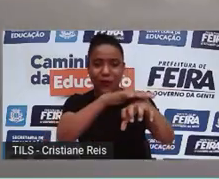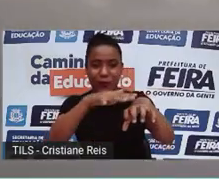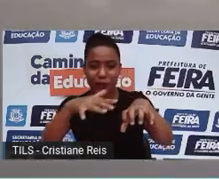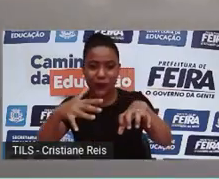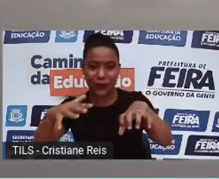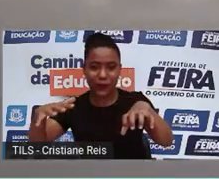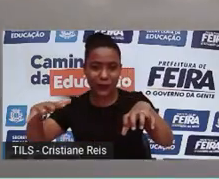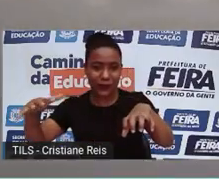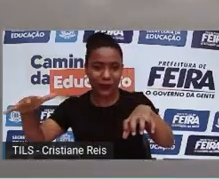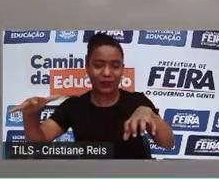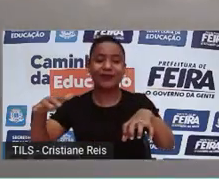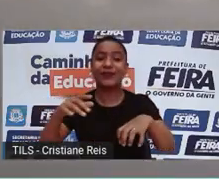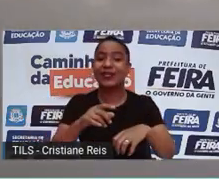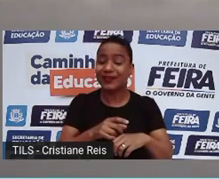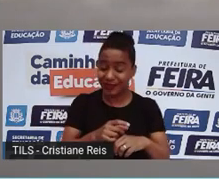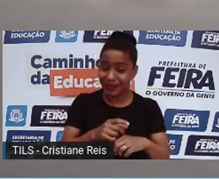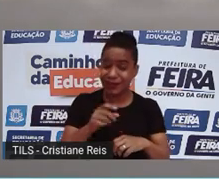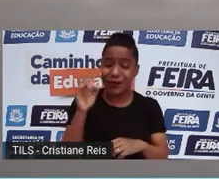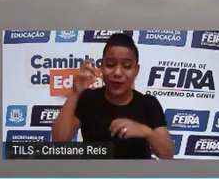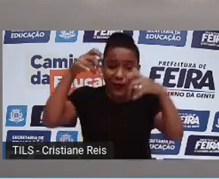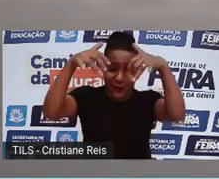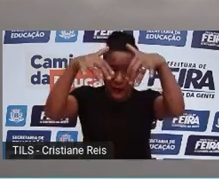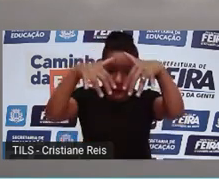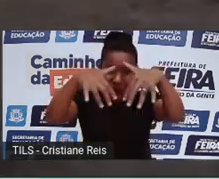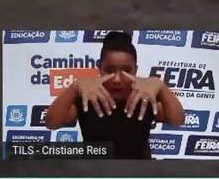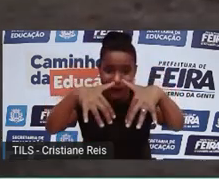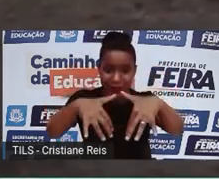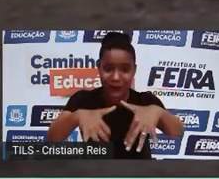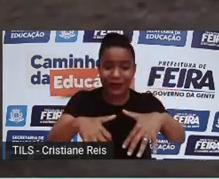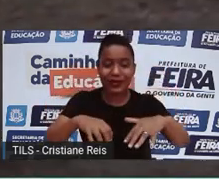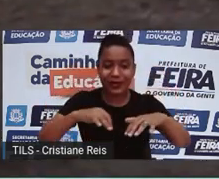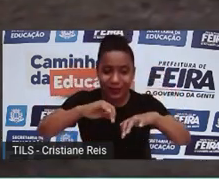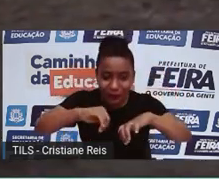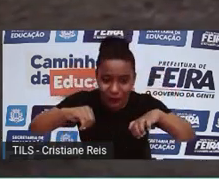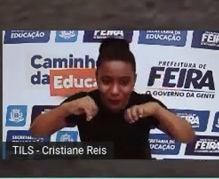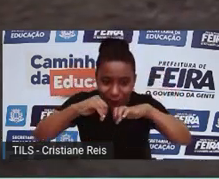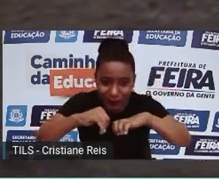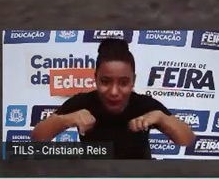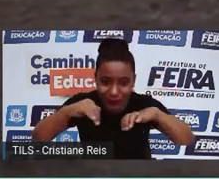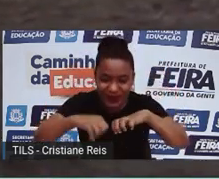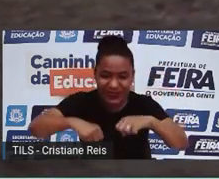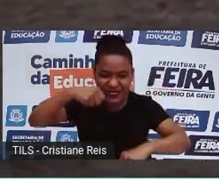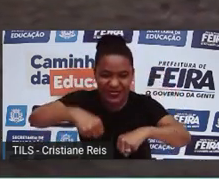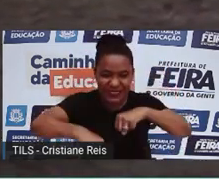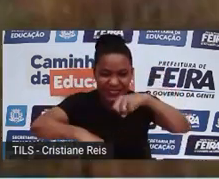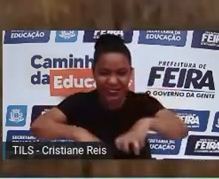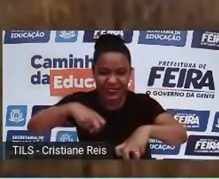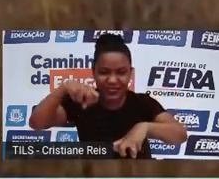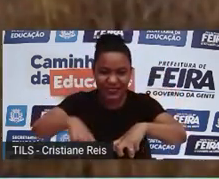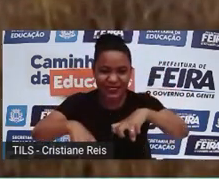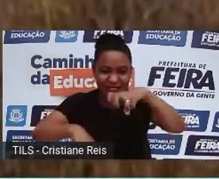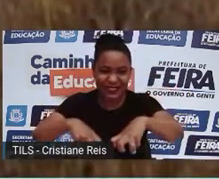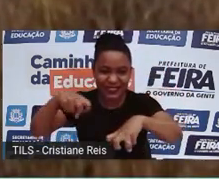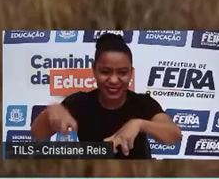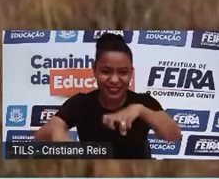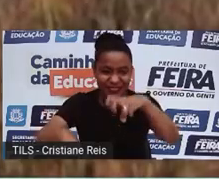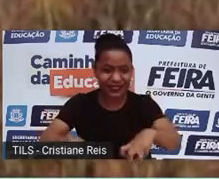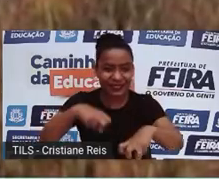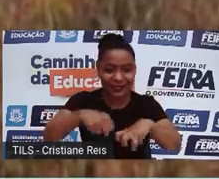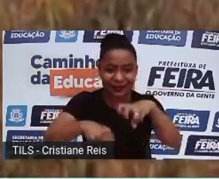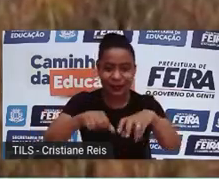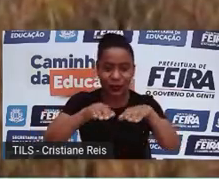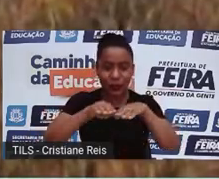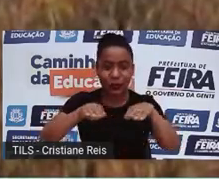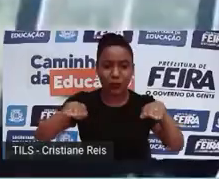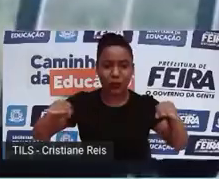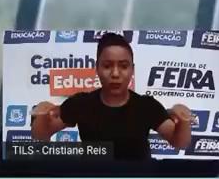permitem que o ar resfrie o solo. Eles também pisoteiam e deixam a terra mais compacta. E se um cavalo